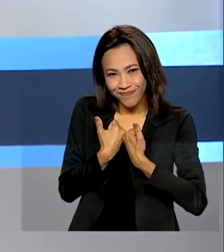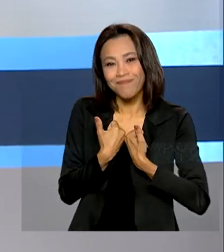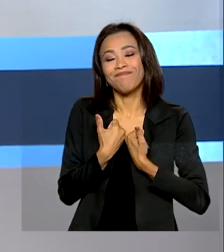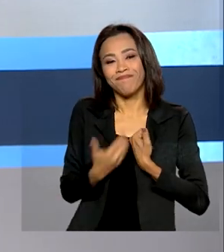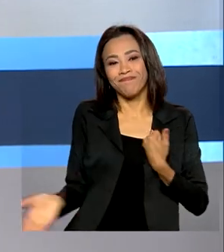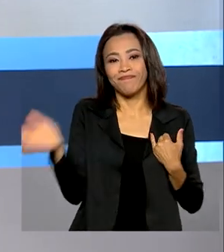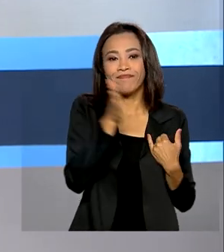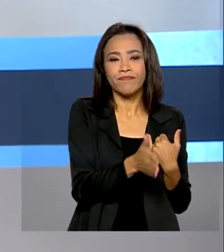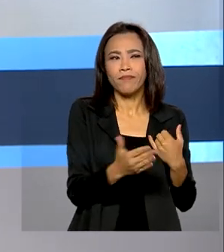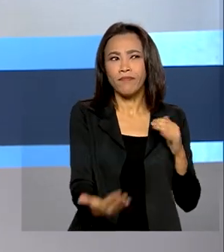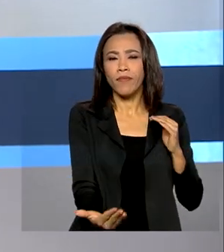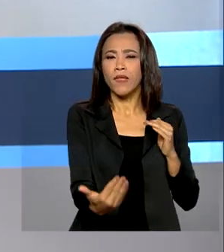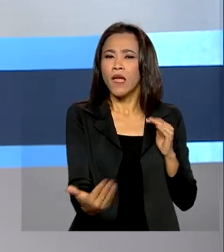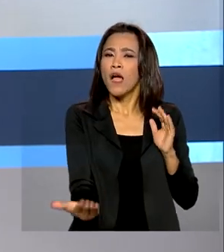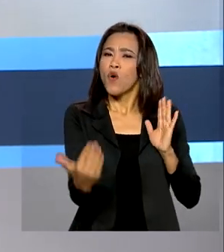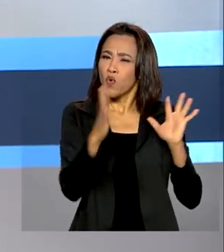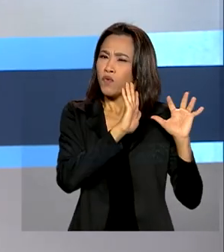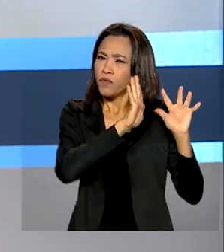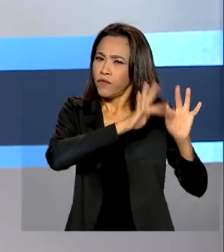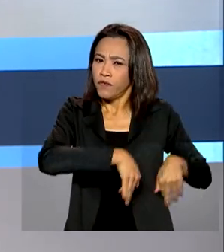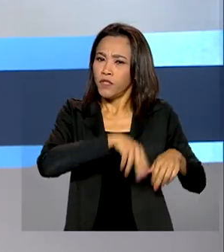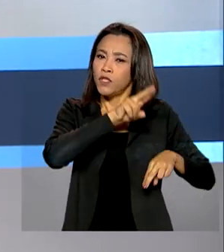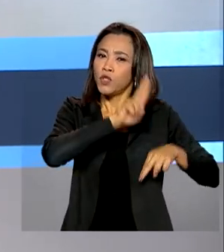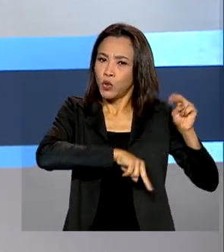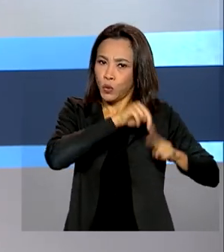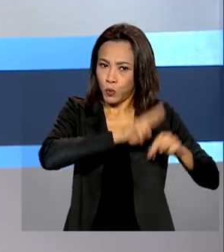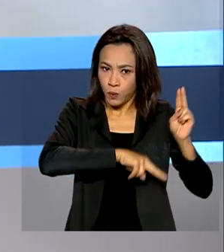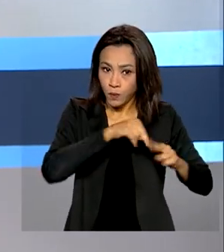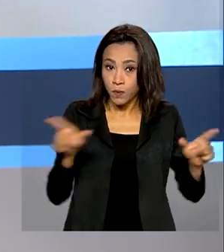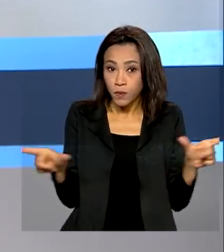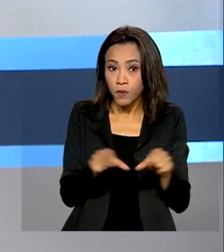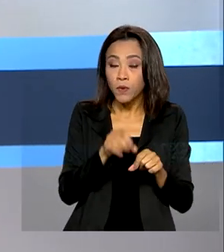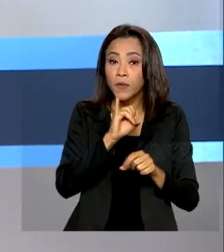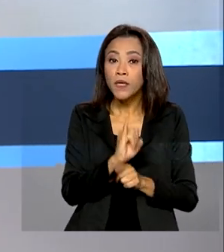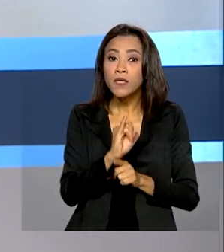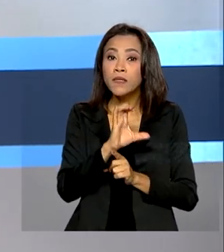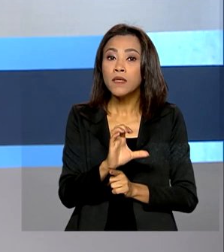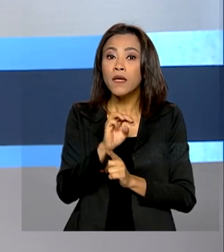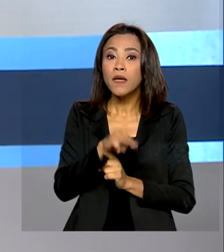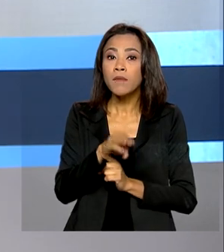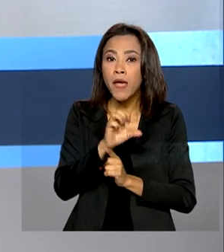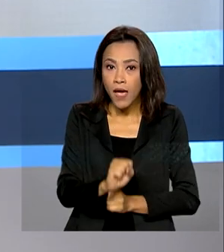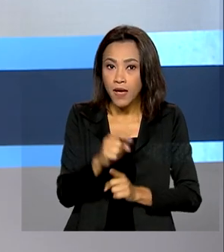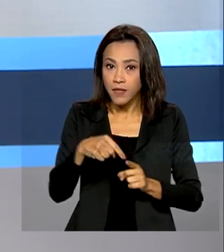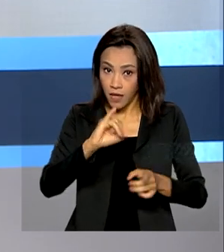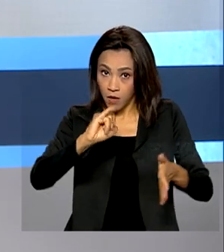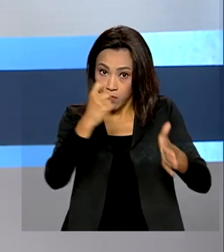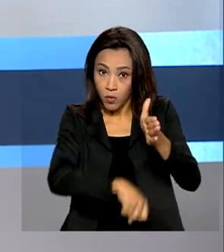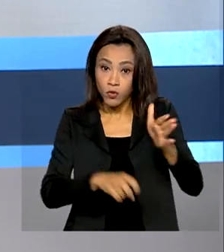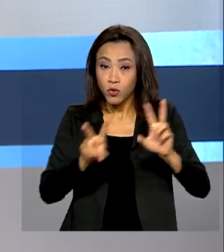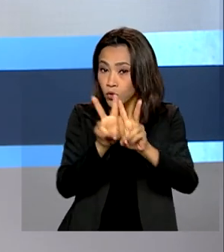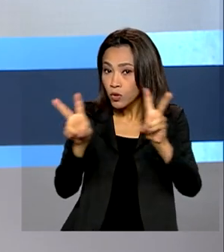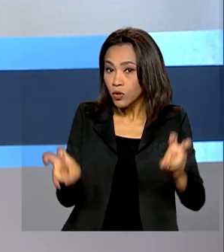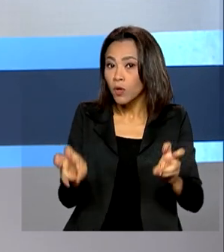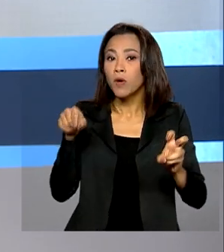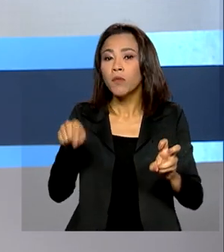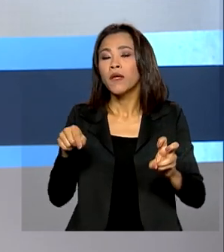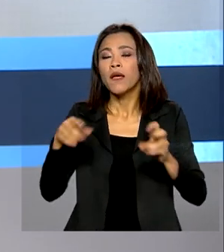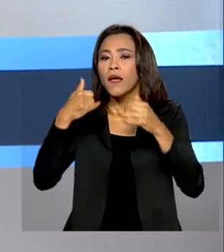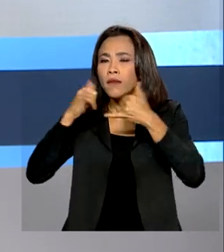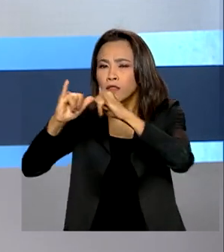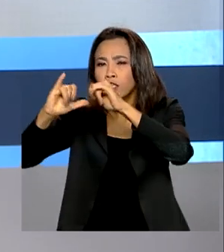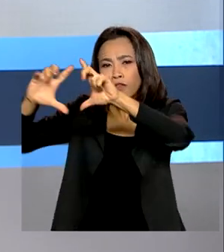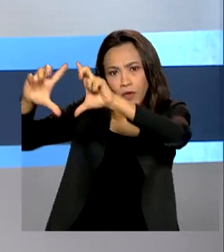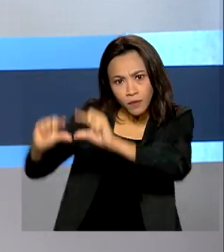E desde o fim de junho, o ICMS, que incide sobre serviços essenciais, entre eles a energia elétrica, foi reduzido.